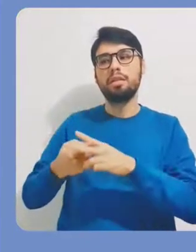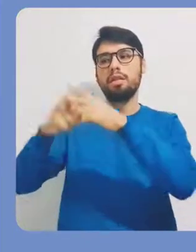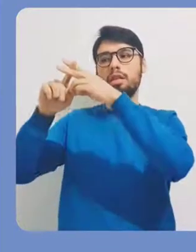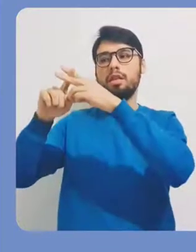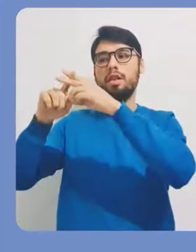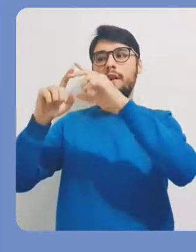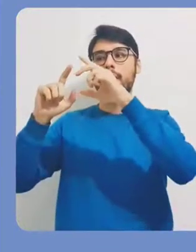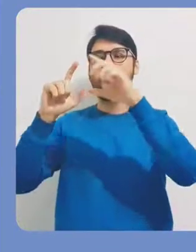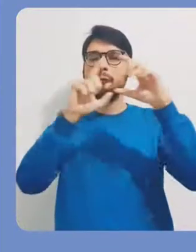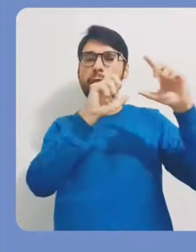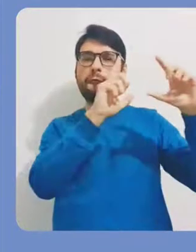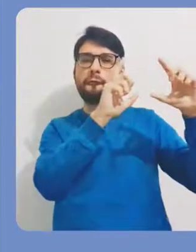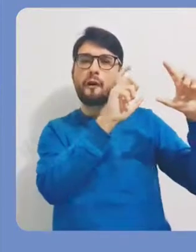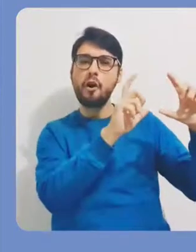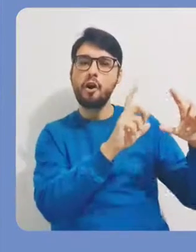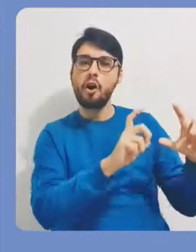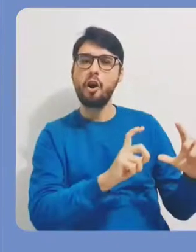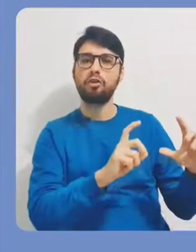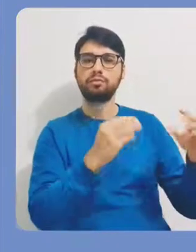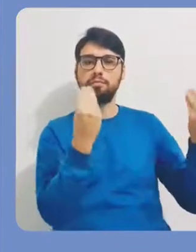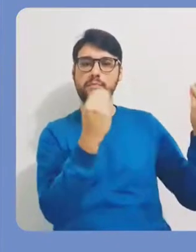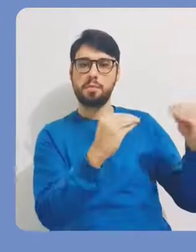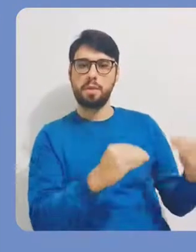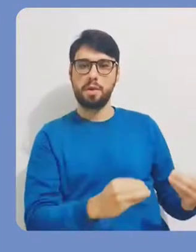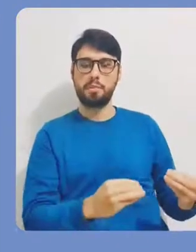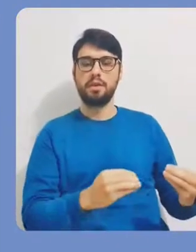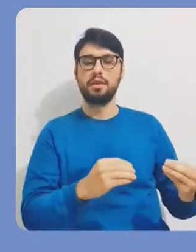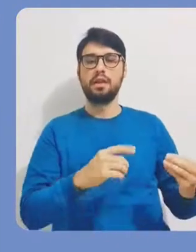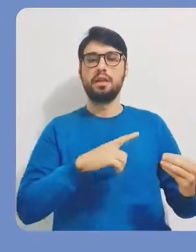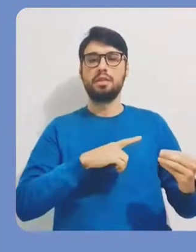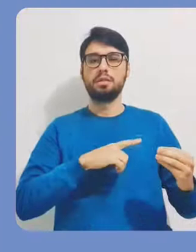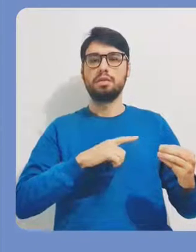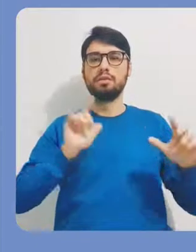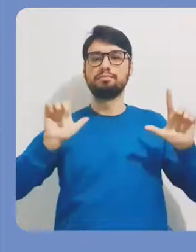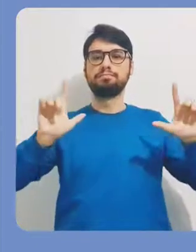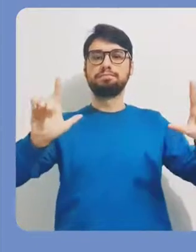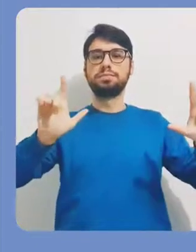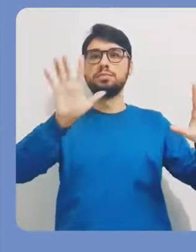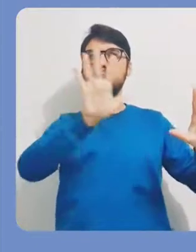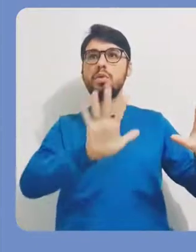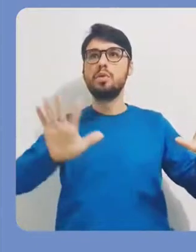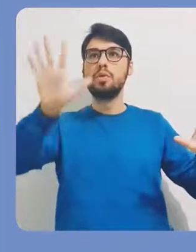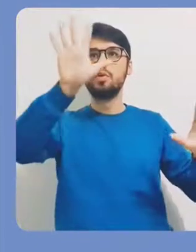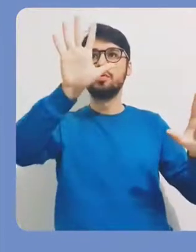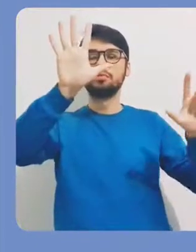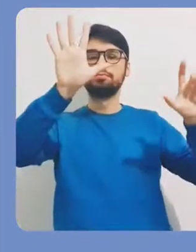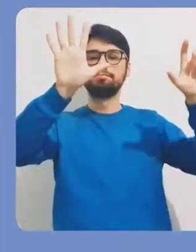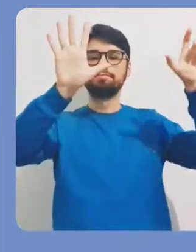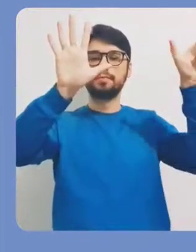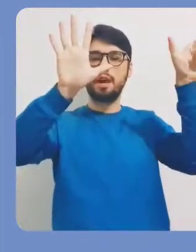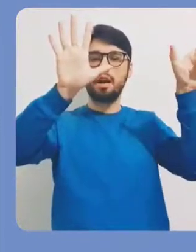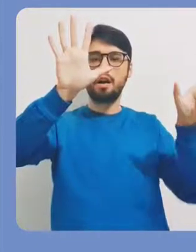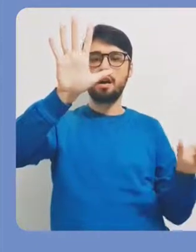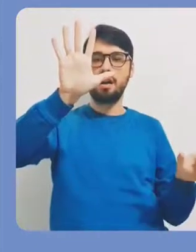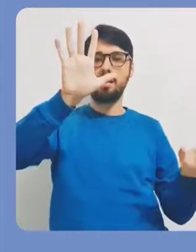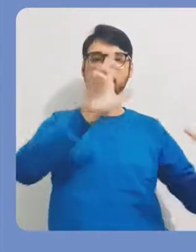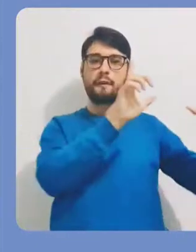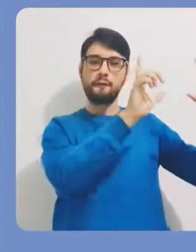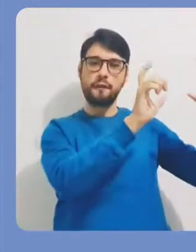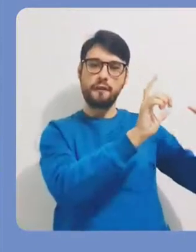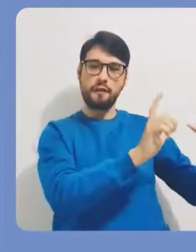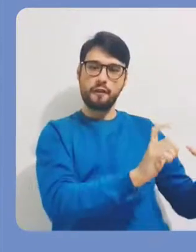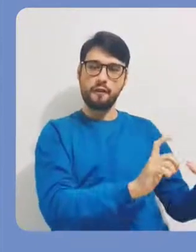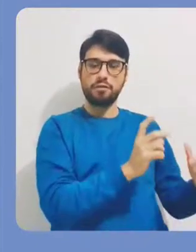Uma outra possibilidade que a gente tem é de incluir fotos. Estas fotos, elas vão aparecer aqui na lateral